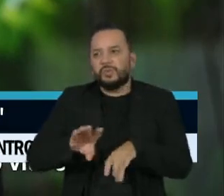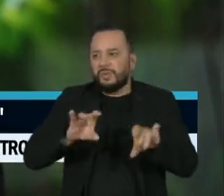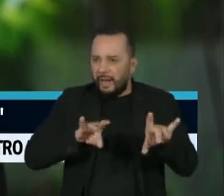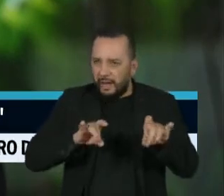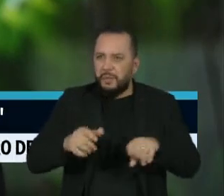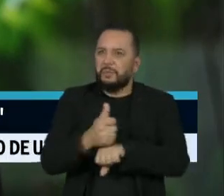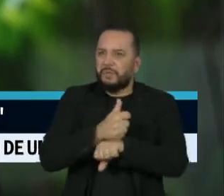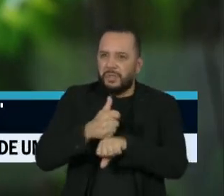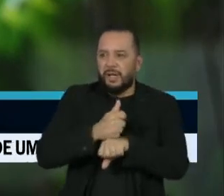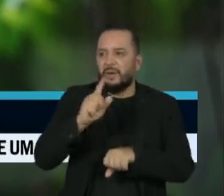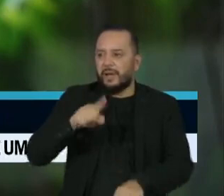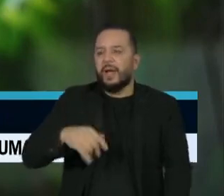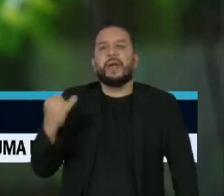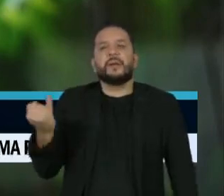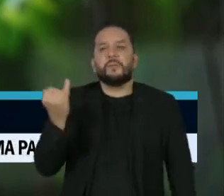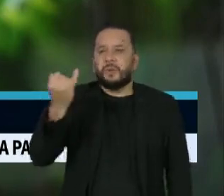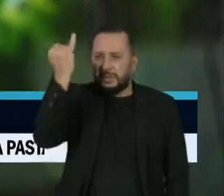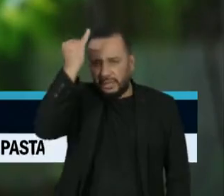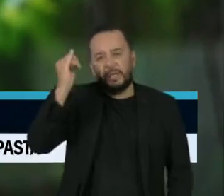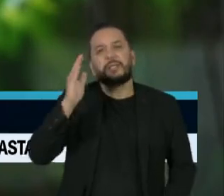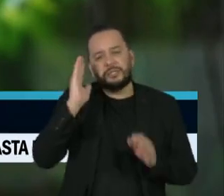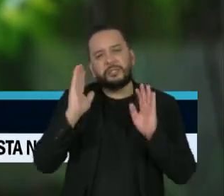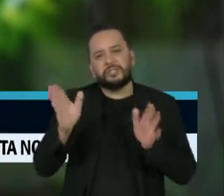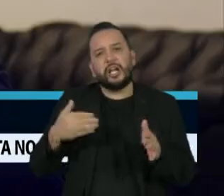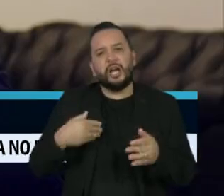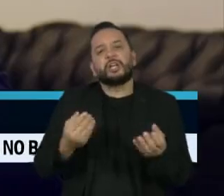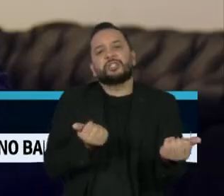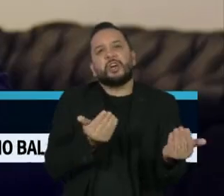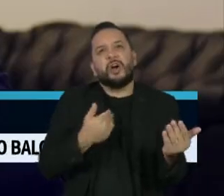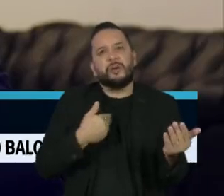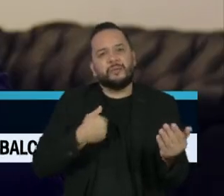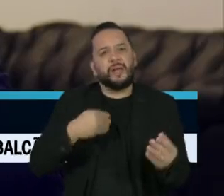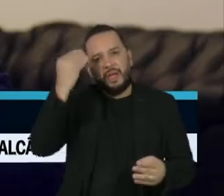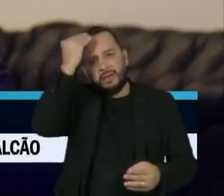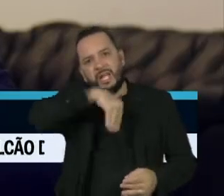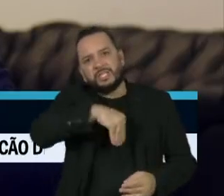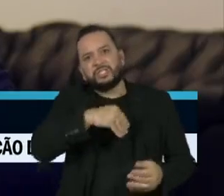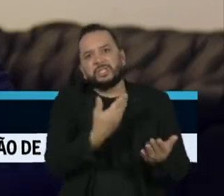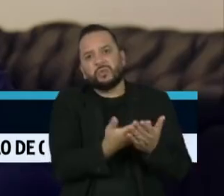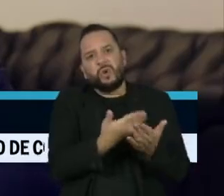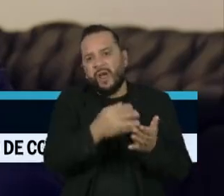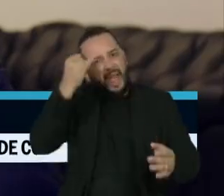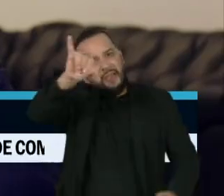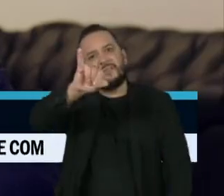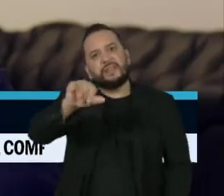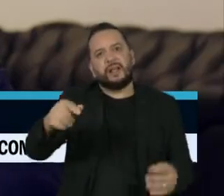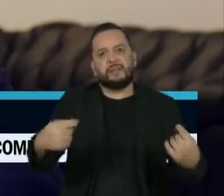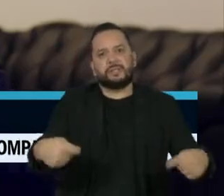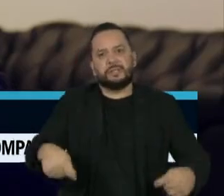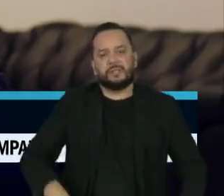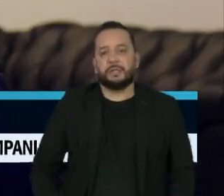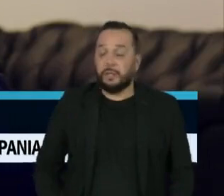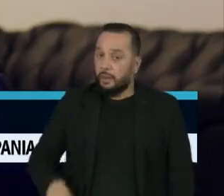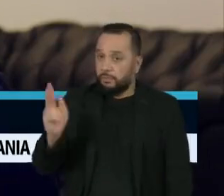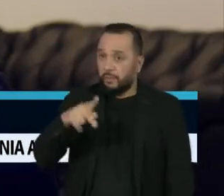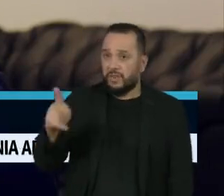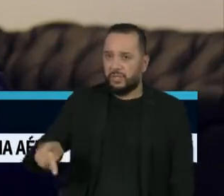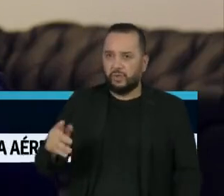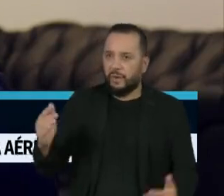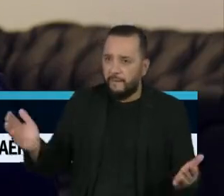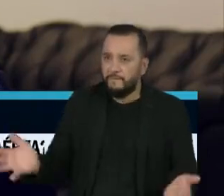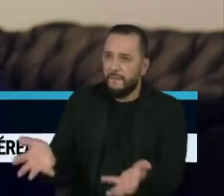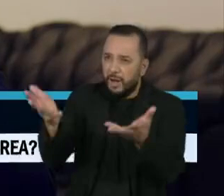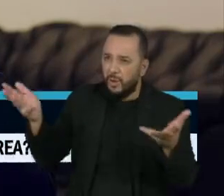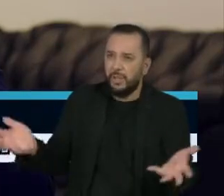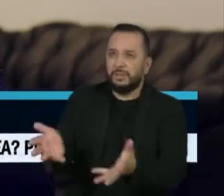são vitais para evitar a evasão escolar dos jovens. Nós temos que pensar na valorização dos professores. O professor